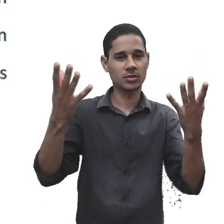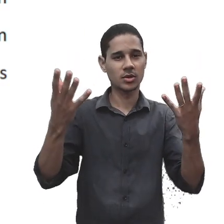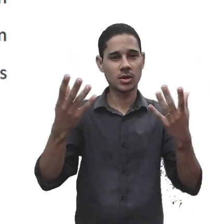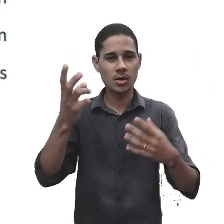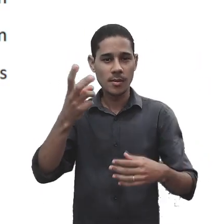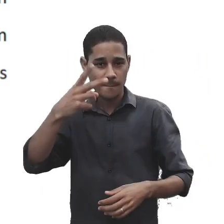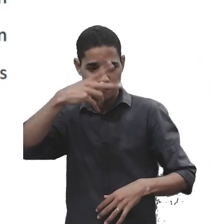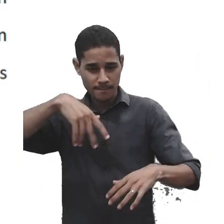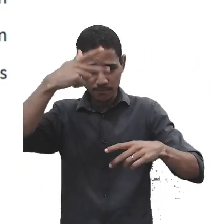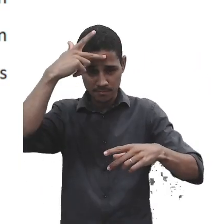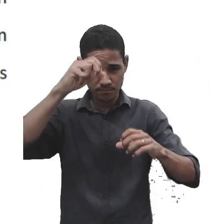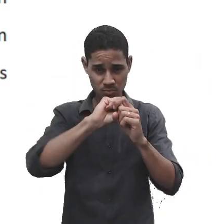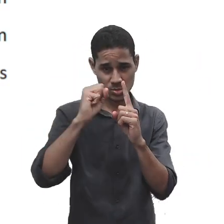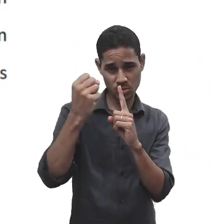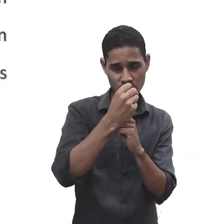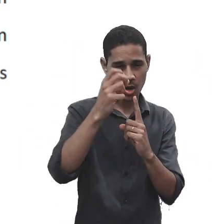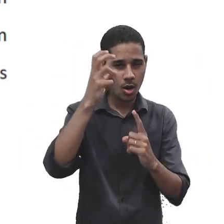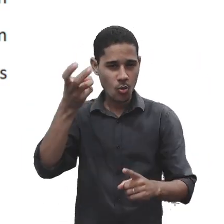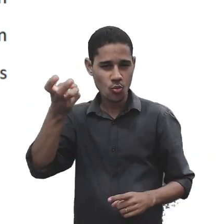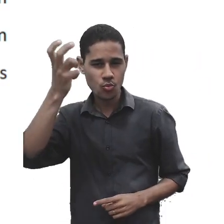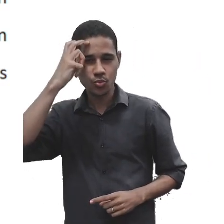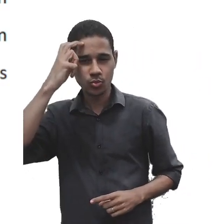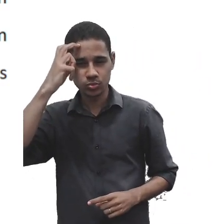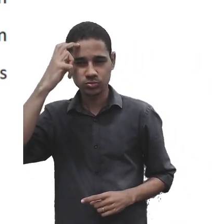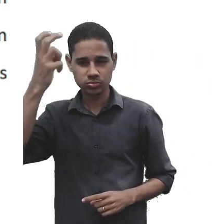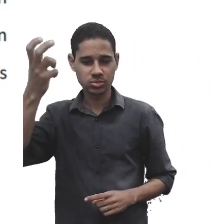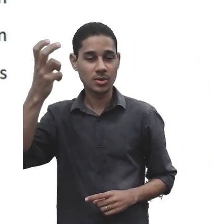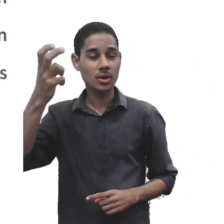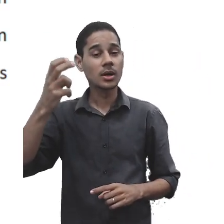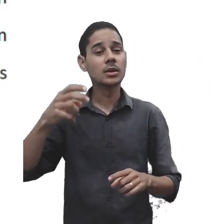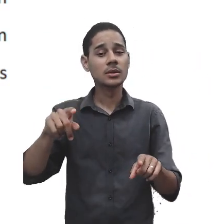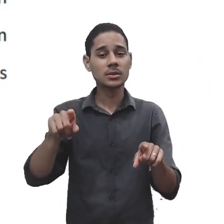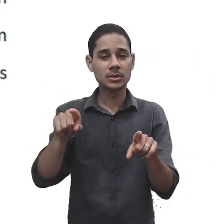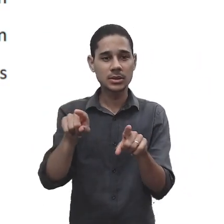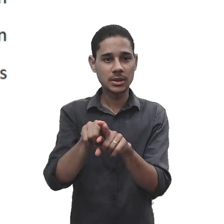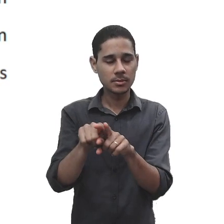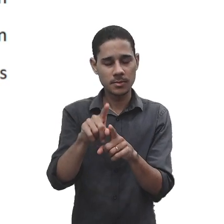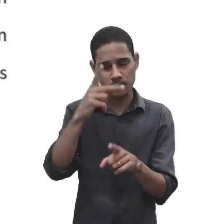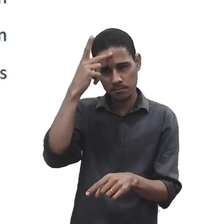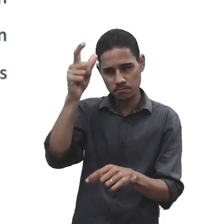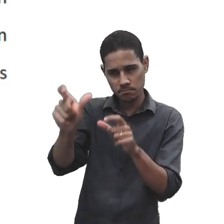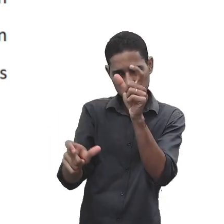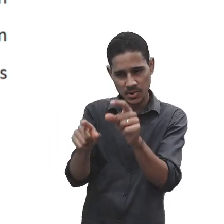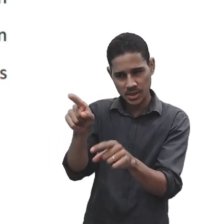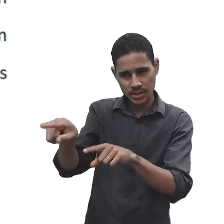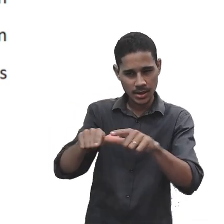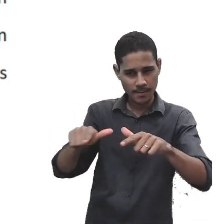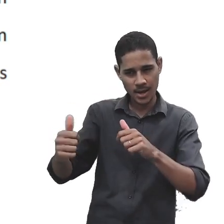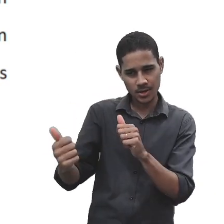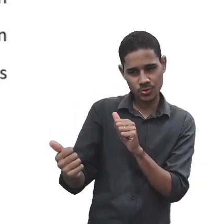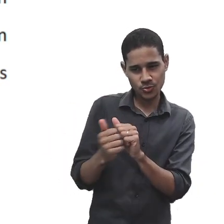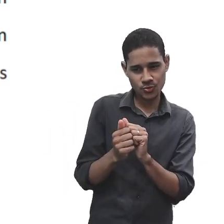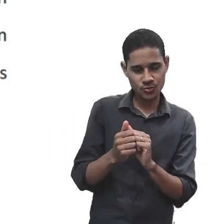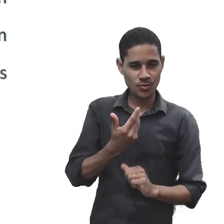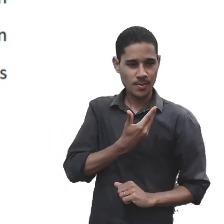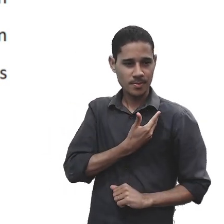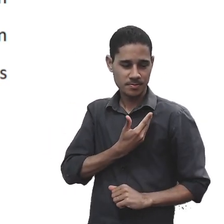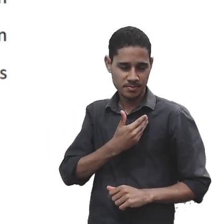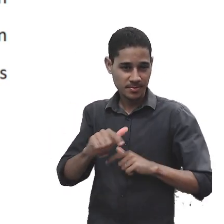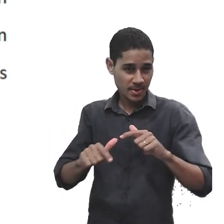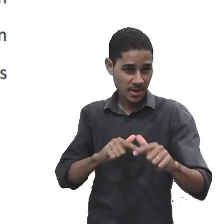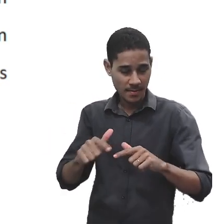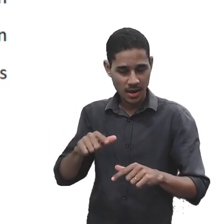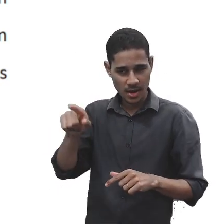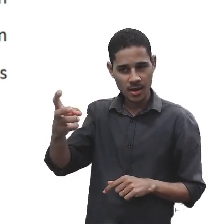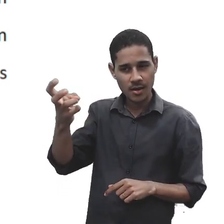cultura da sociedade, também preciso ter. Que cultura? O meu colaborador, os meus amigos, aqueles que